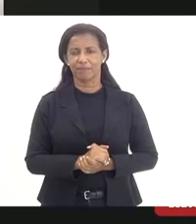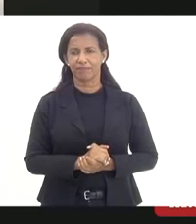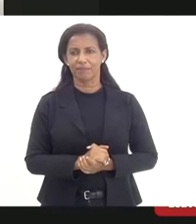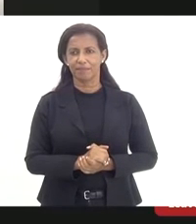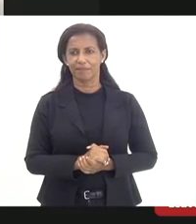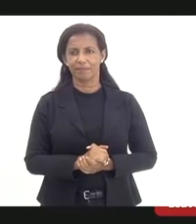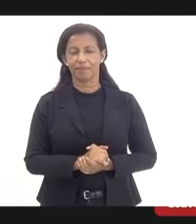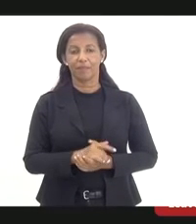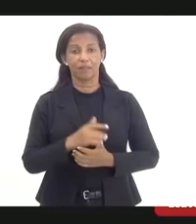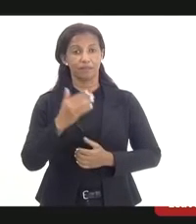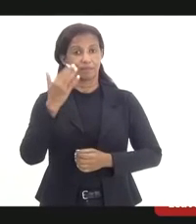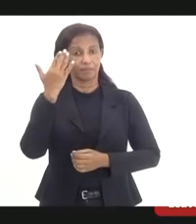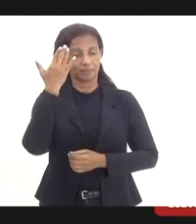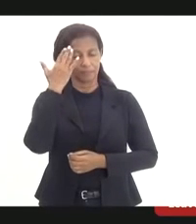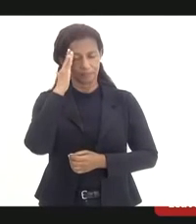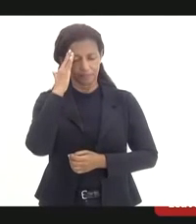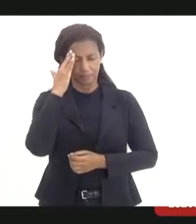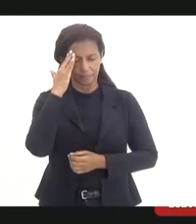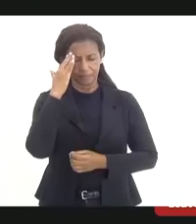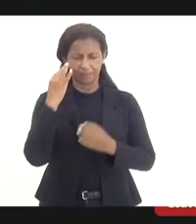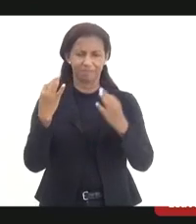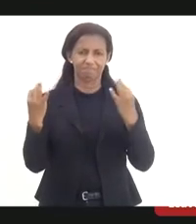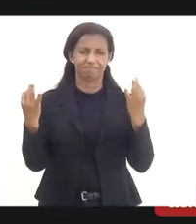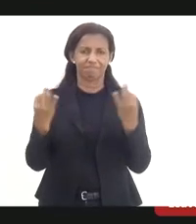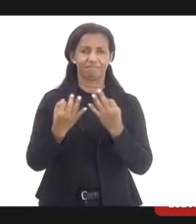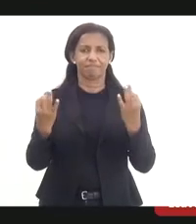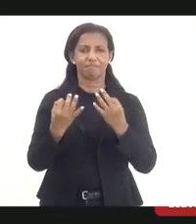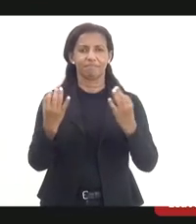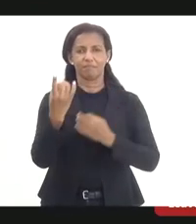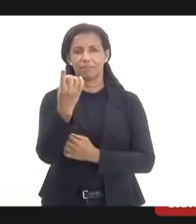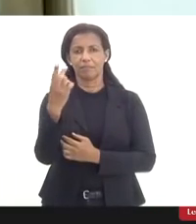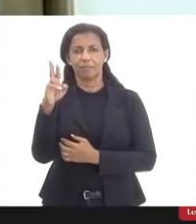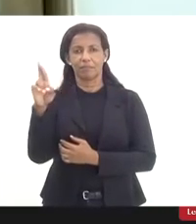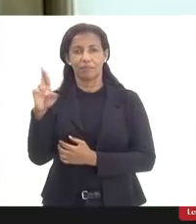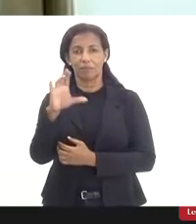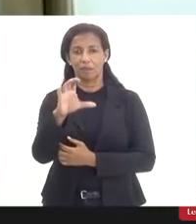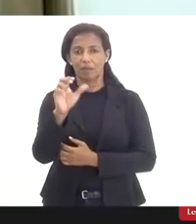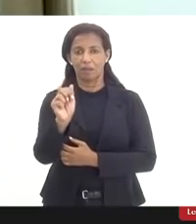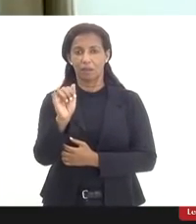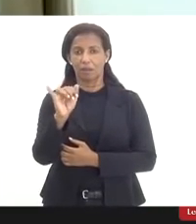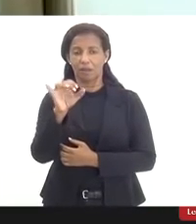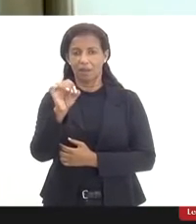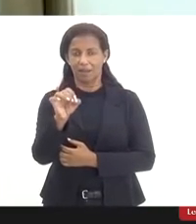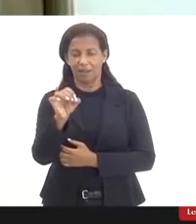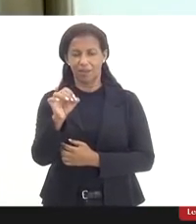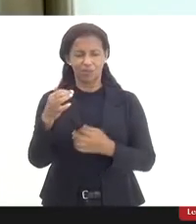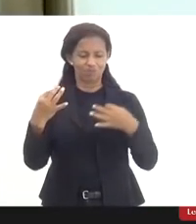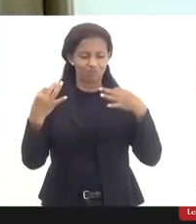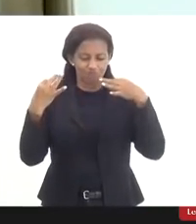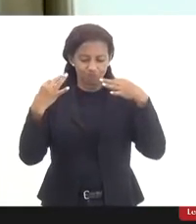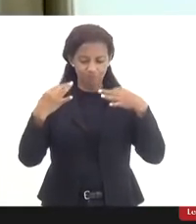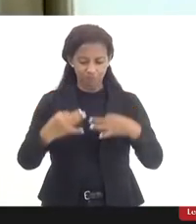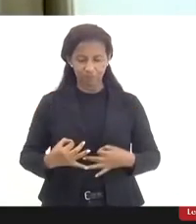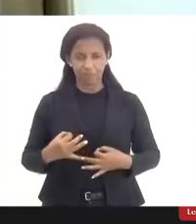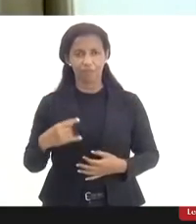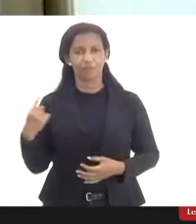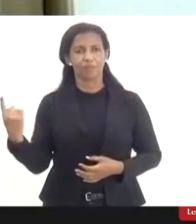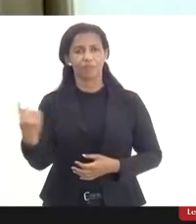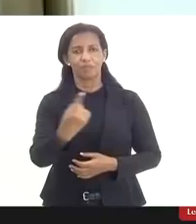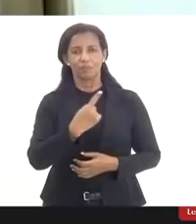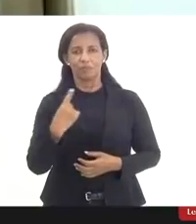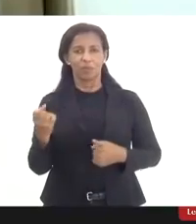Eu entendo perfeitamente o doutor Caio e o ideal seria que a gente pudesse